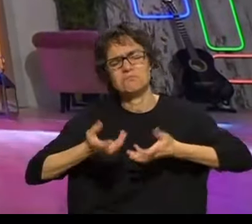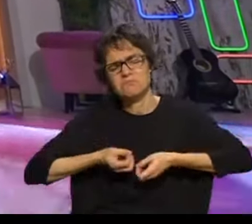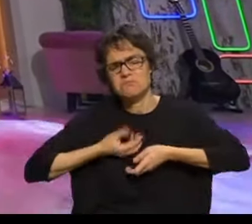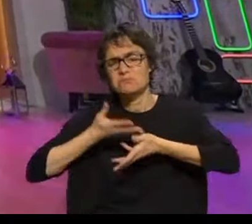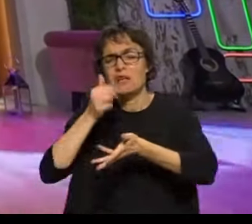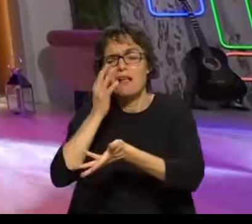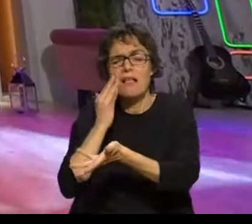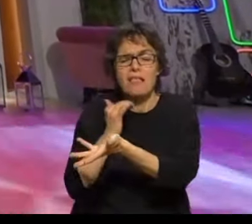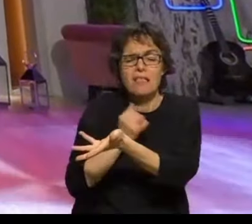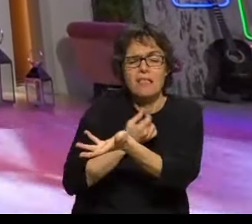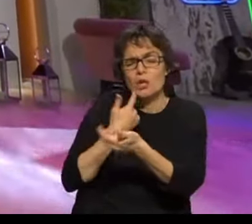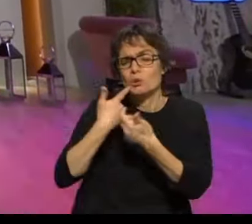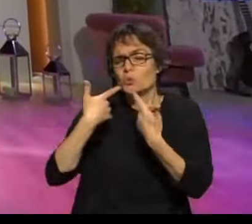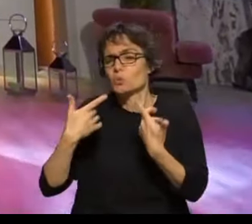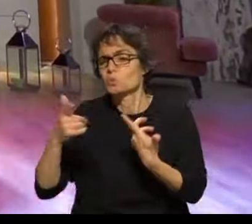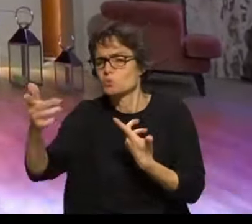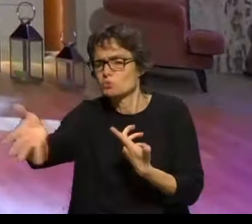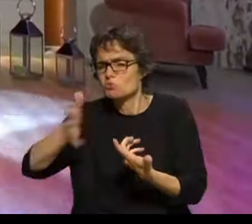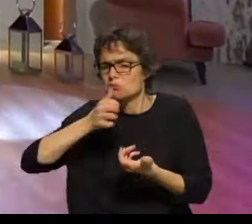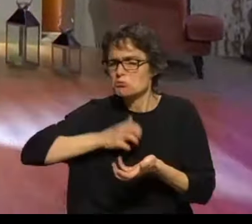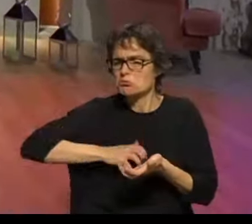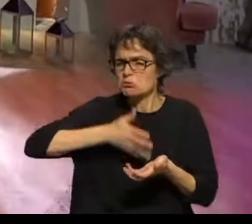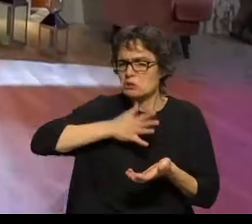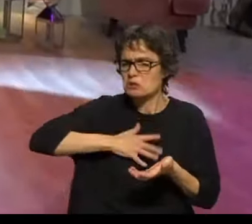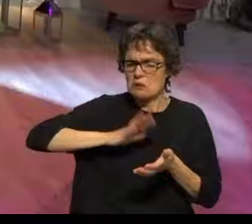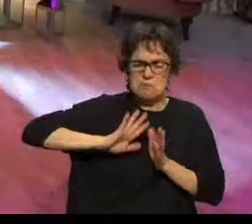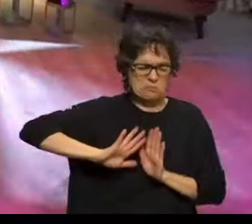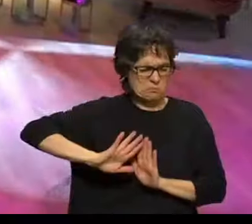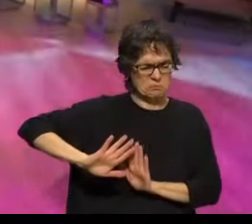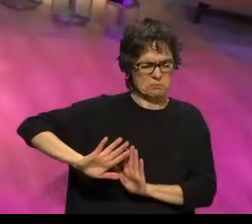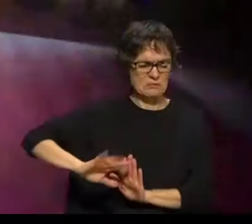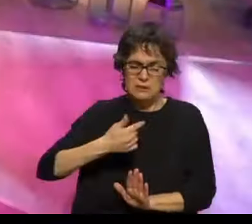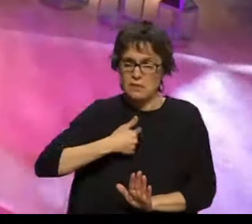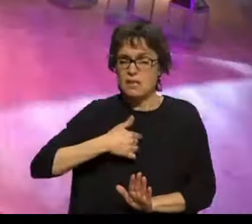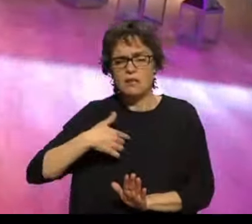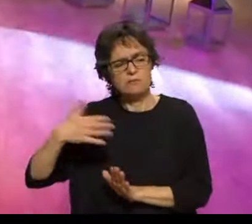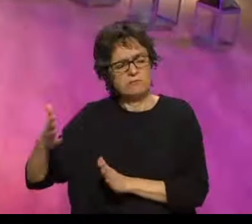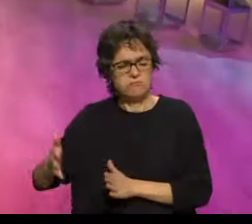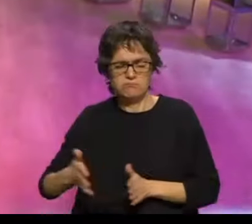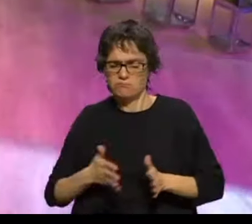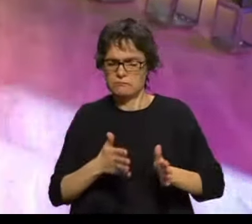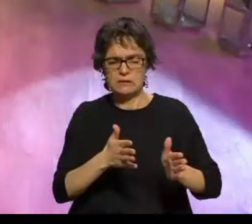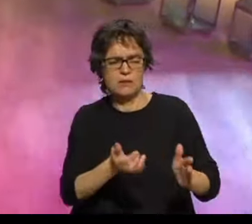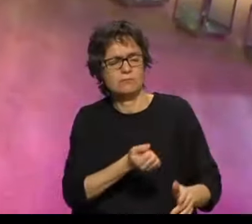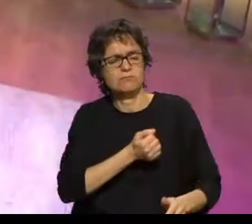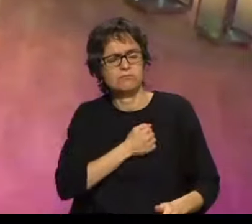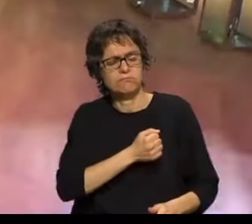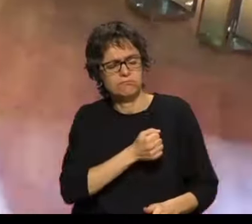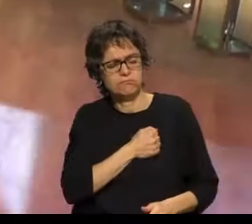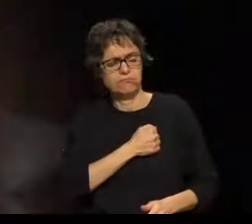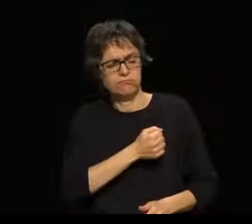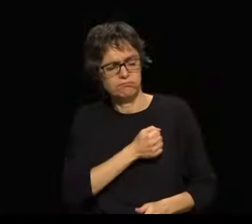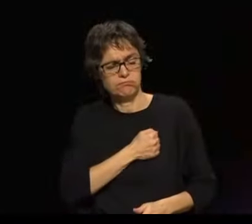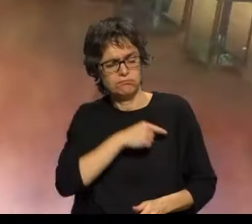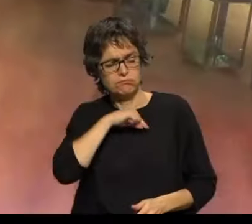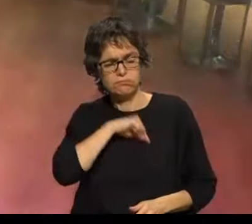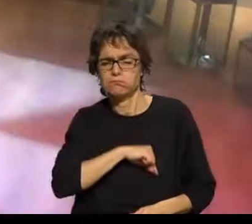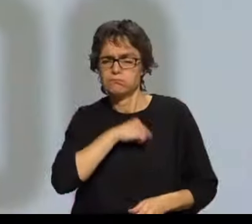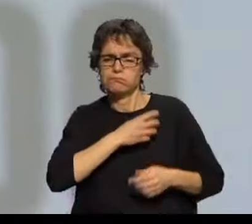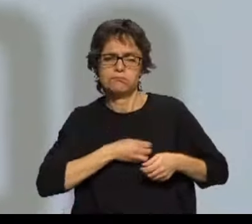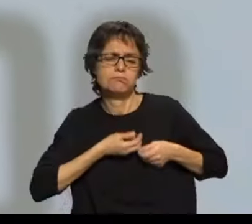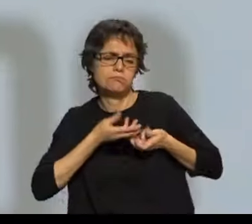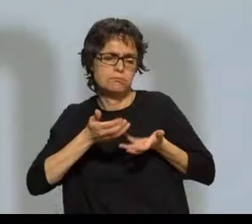Que Mesmo quando me dizias Que não vou seguir o meu coração Eu não